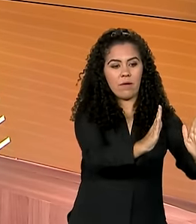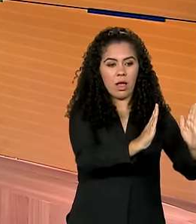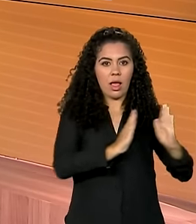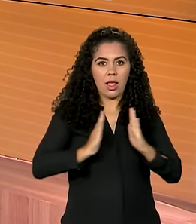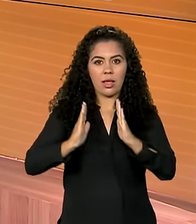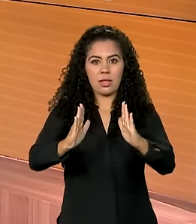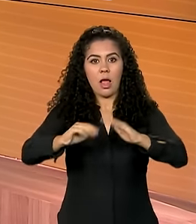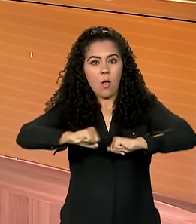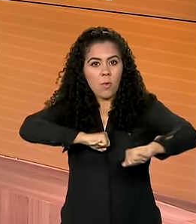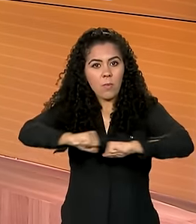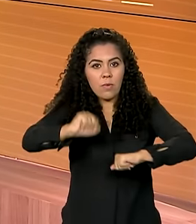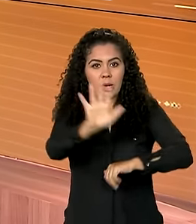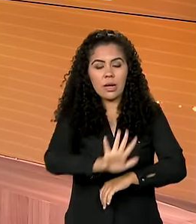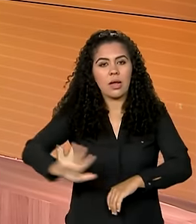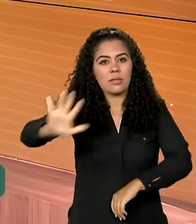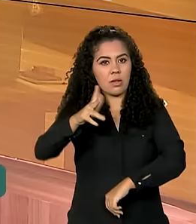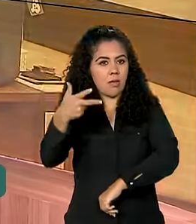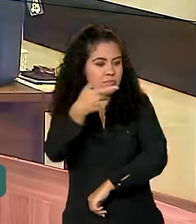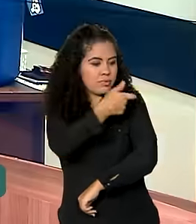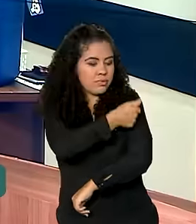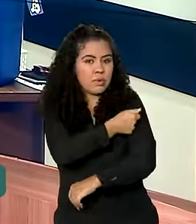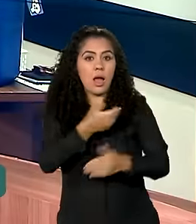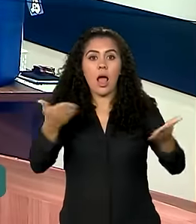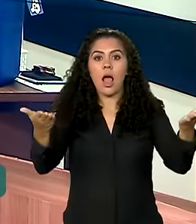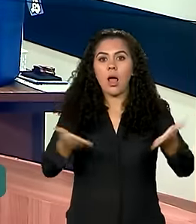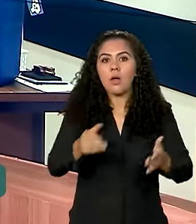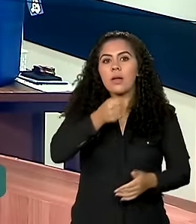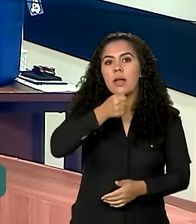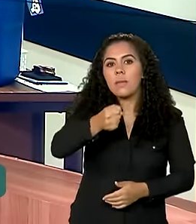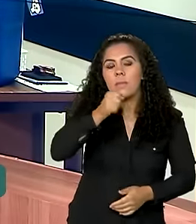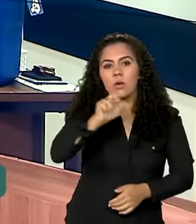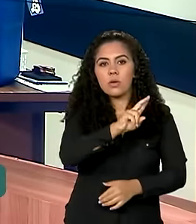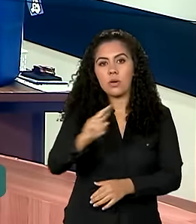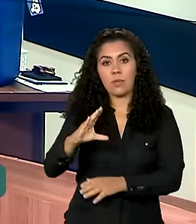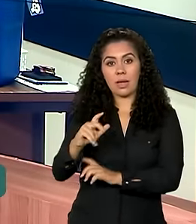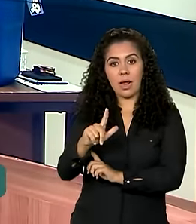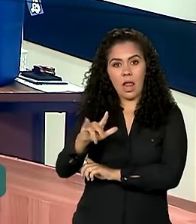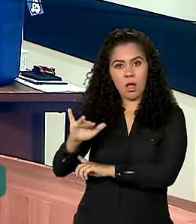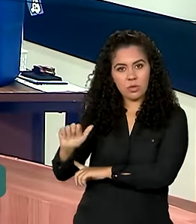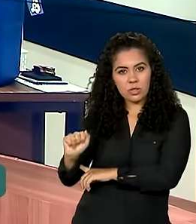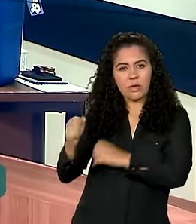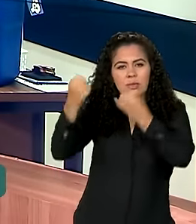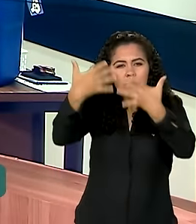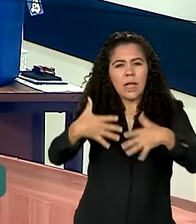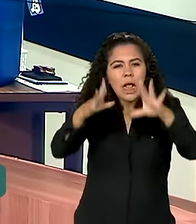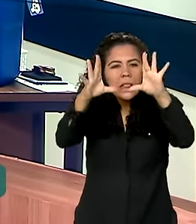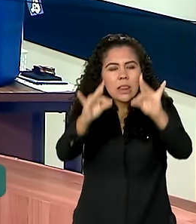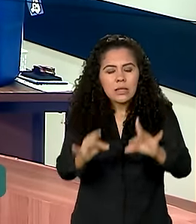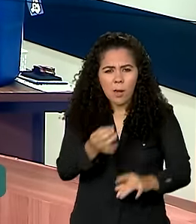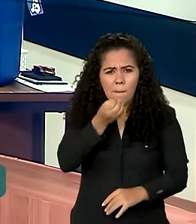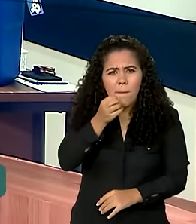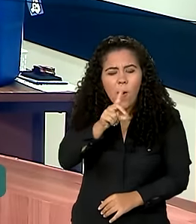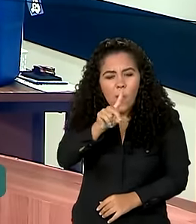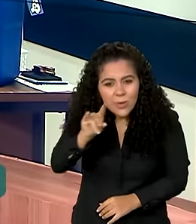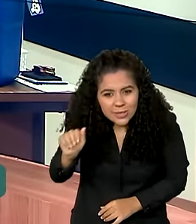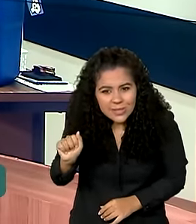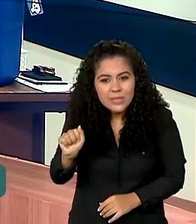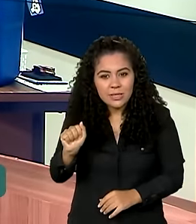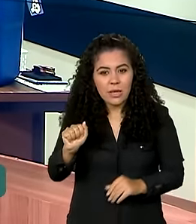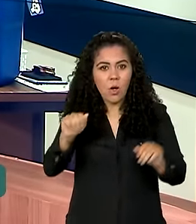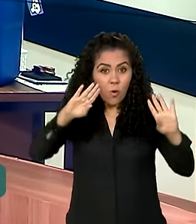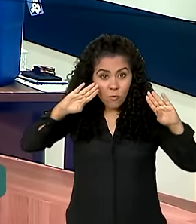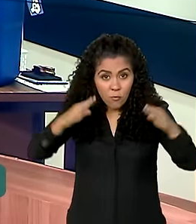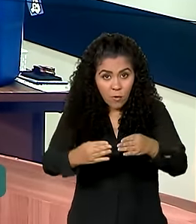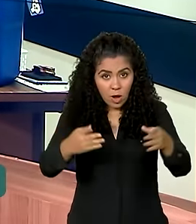pela Vacinação. Vamos ao Rio de Janeiro conversar com a Cláudia Boiunga, que tem os detalhes. Bom dia, Claudinha. O foco é na Covid